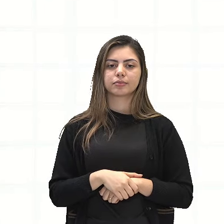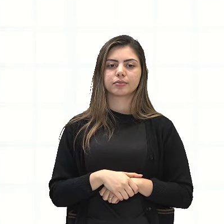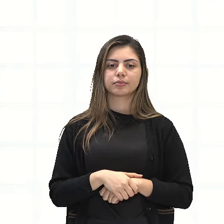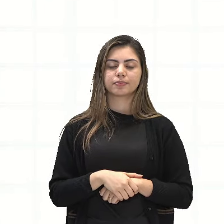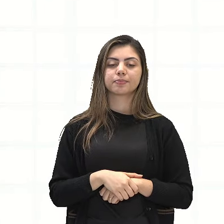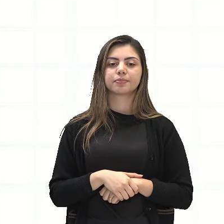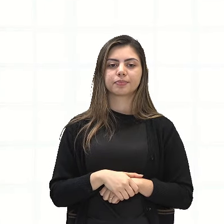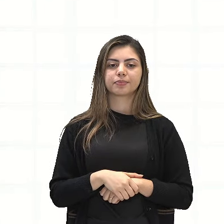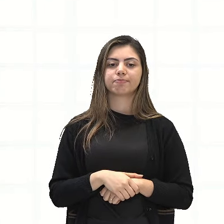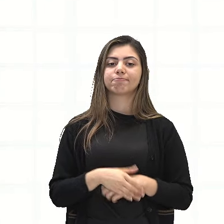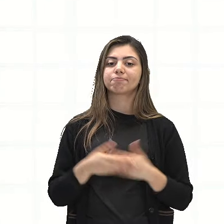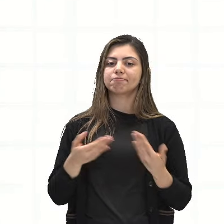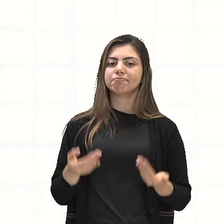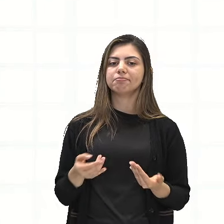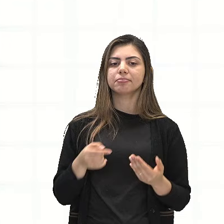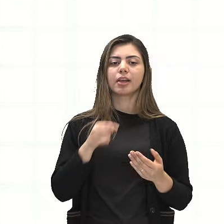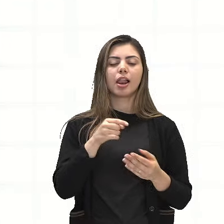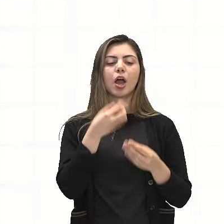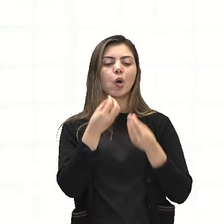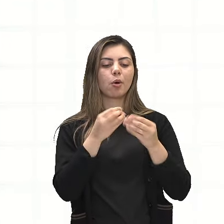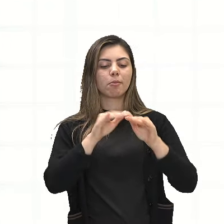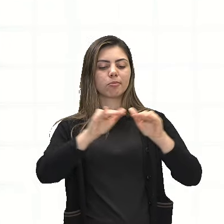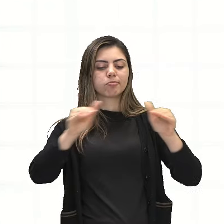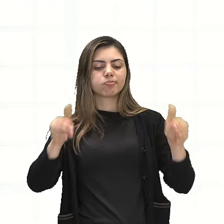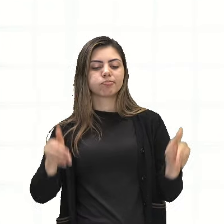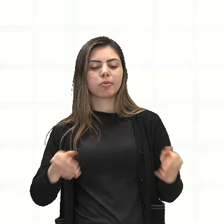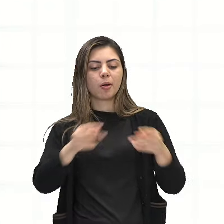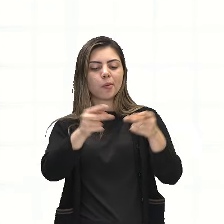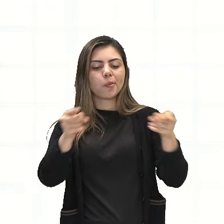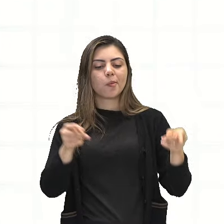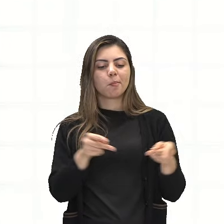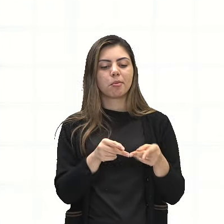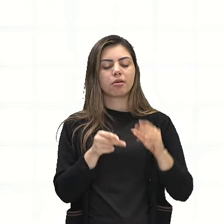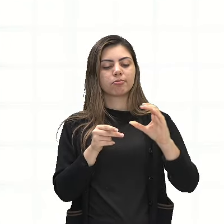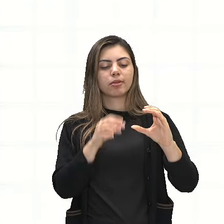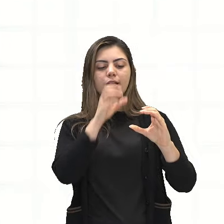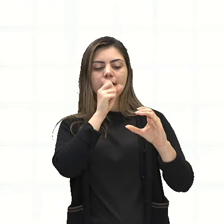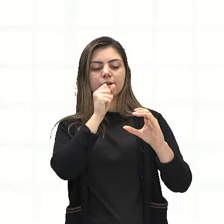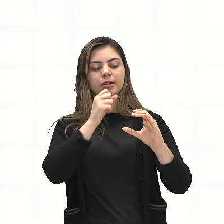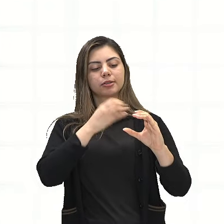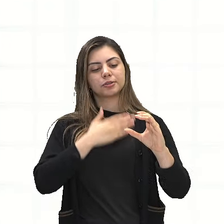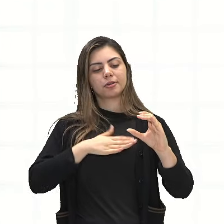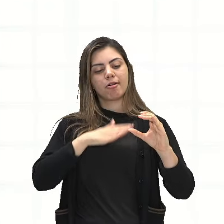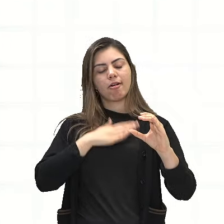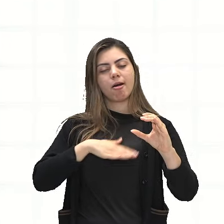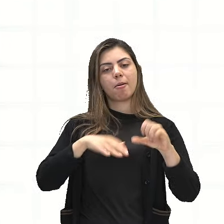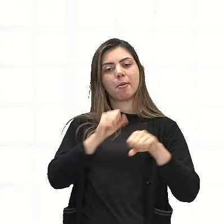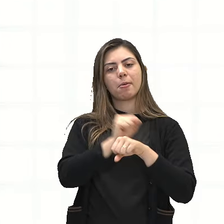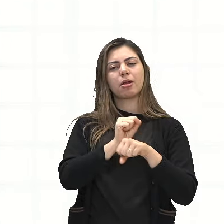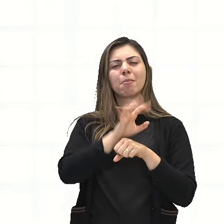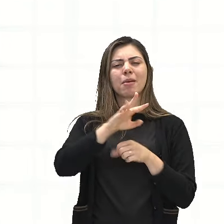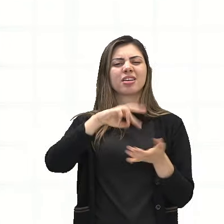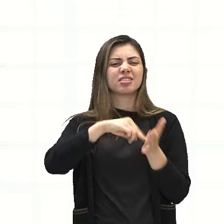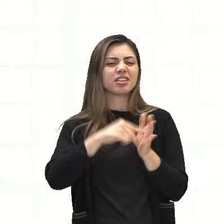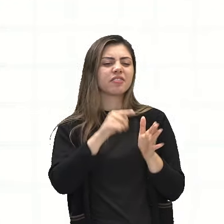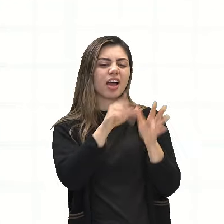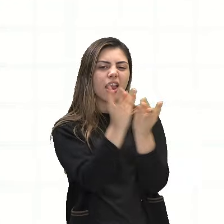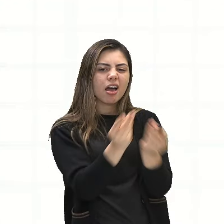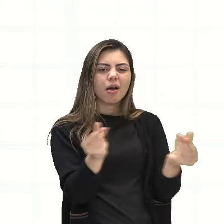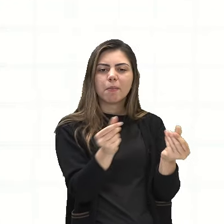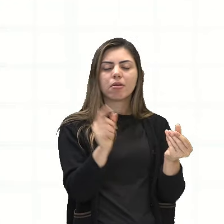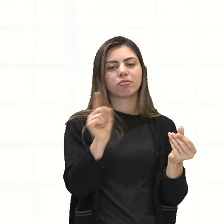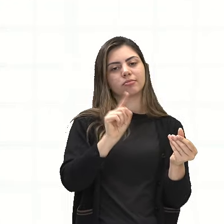Ali está tranquila na porcelana, mas a sua inércia não indica a morte.